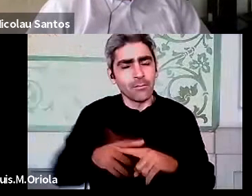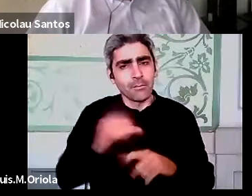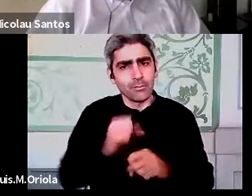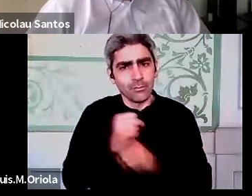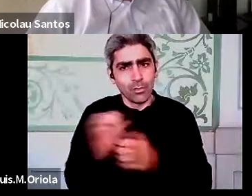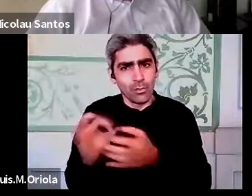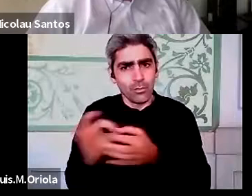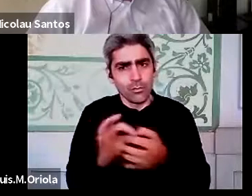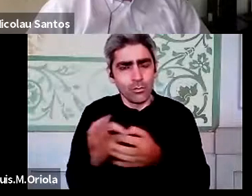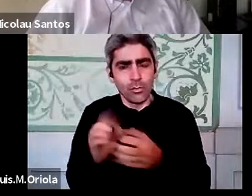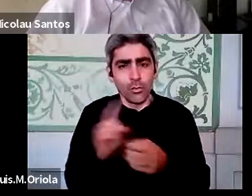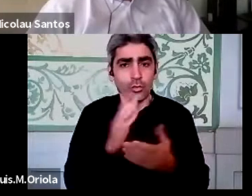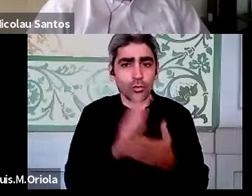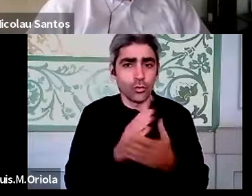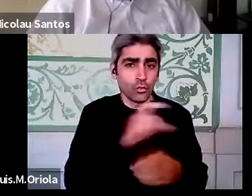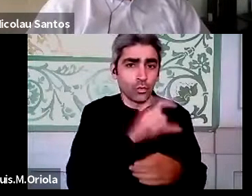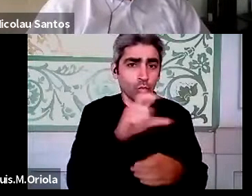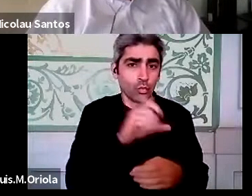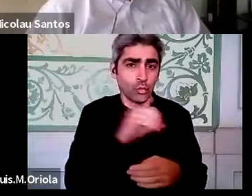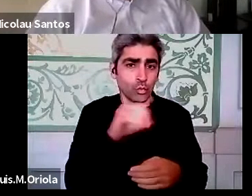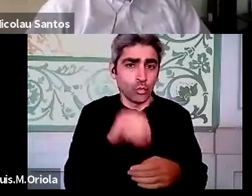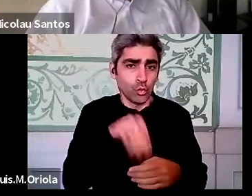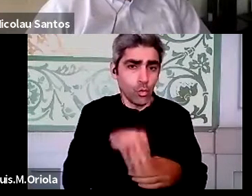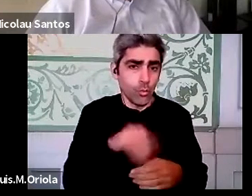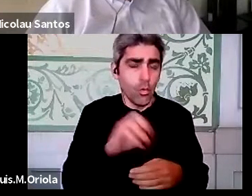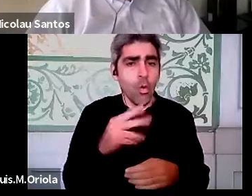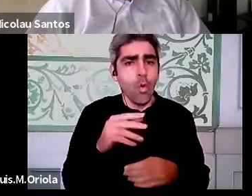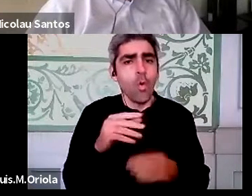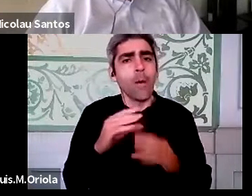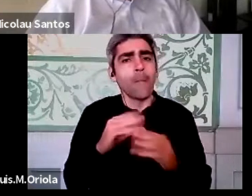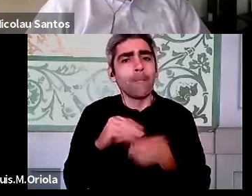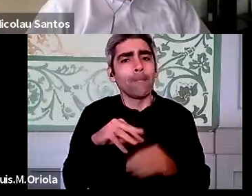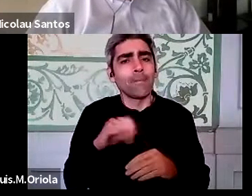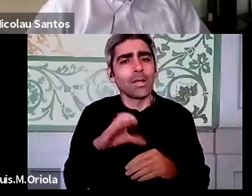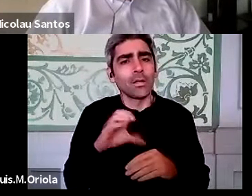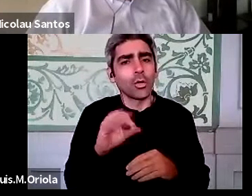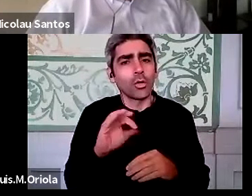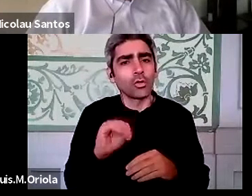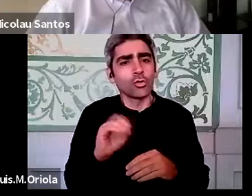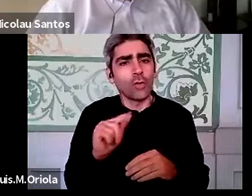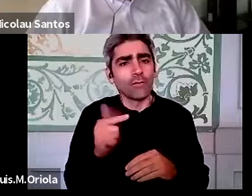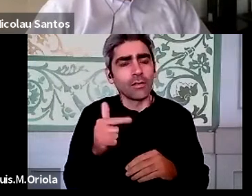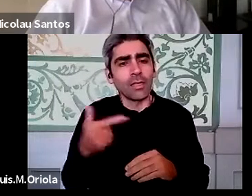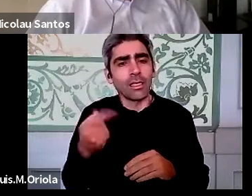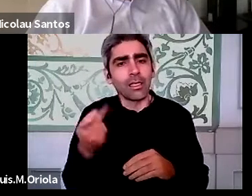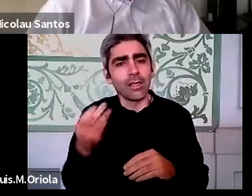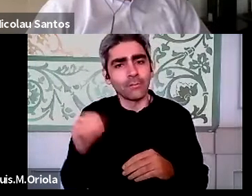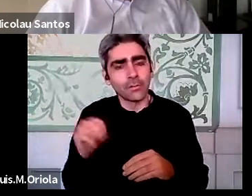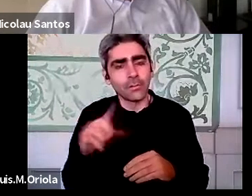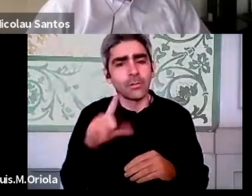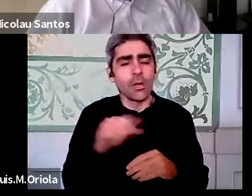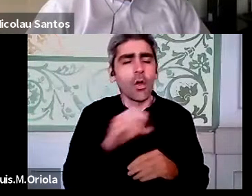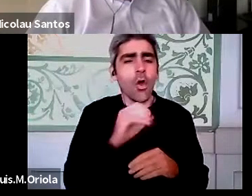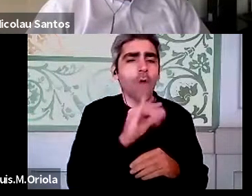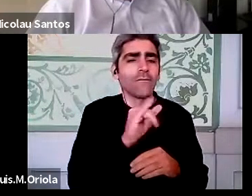colaborativo, não só a nível do Zoom onde estamos, ou no Microsoft Teams, mas a nível do Office 365, a nível de planeamento e a nível